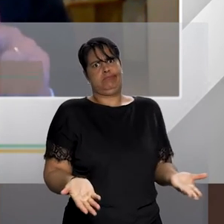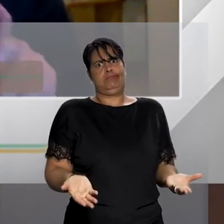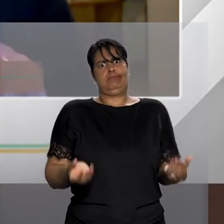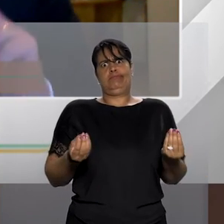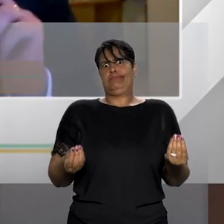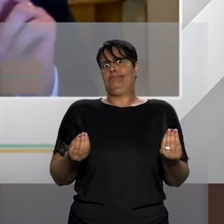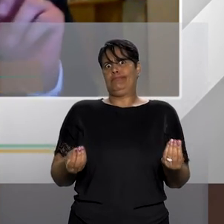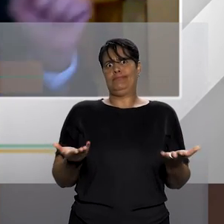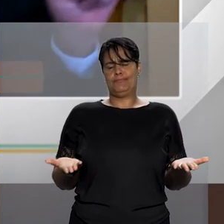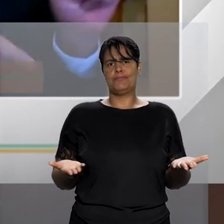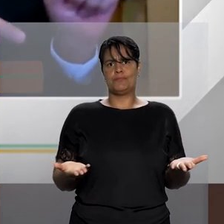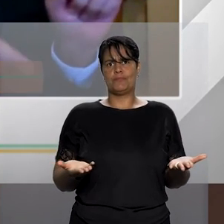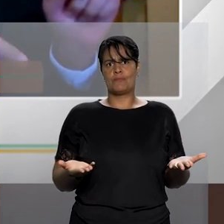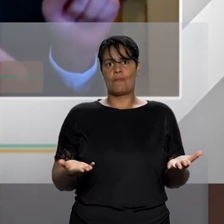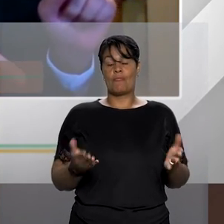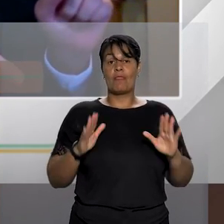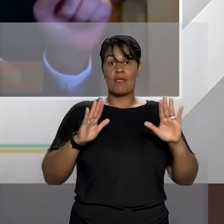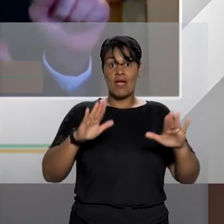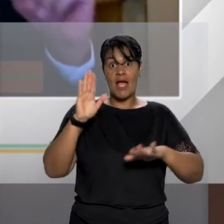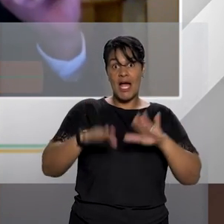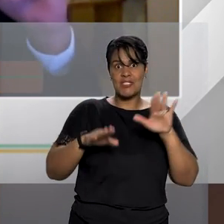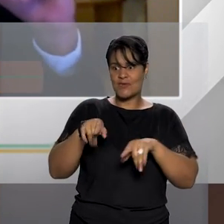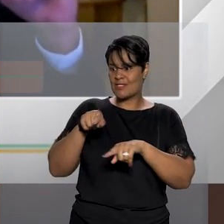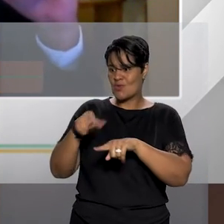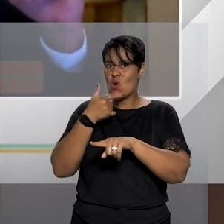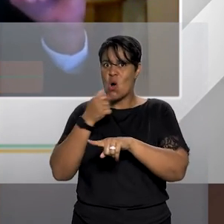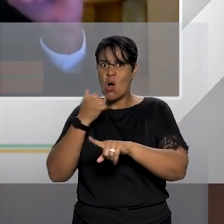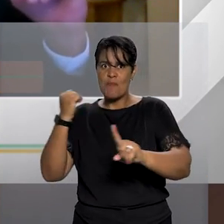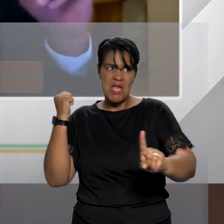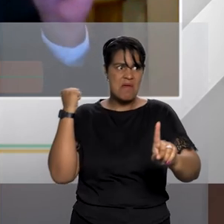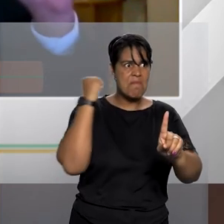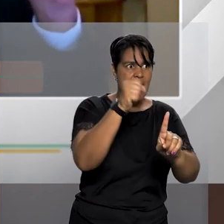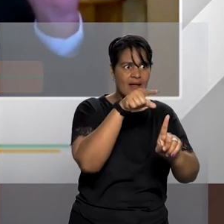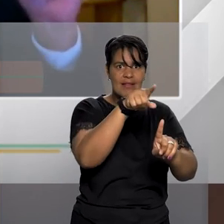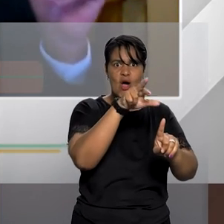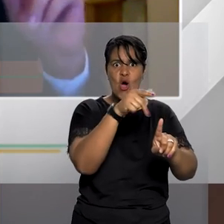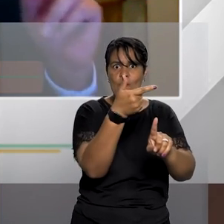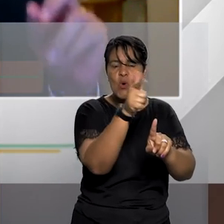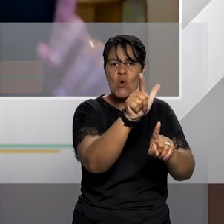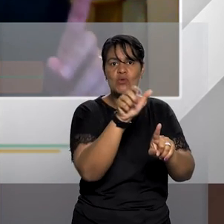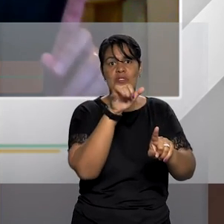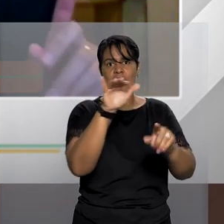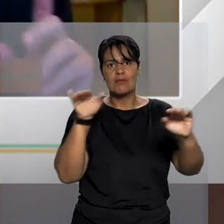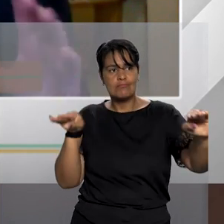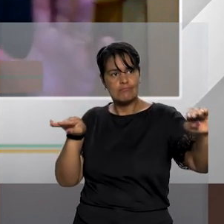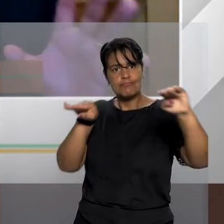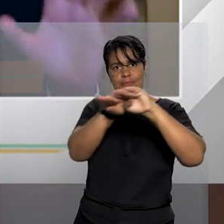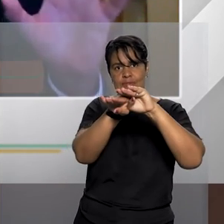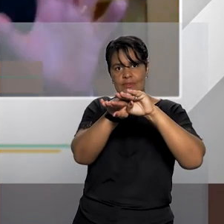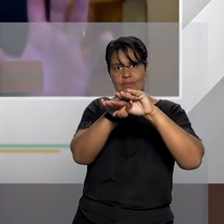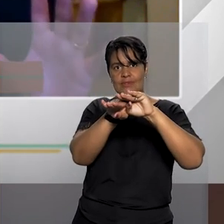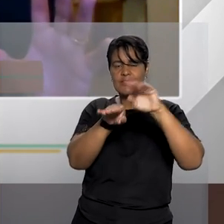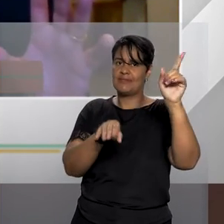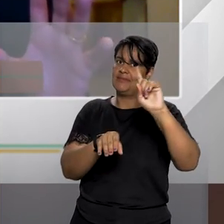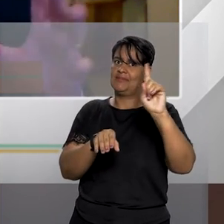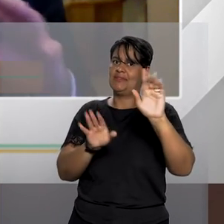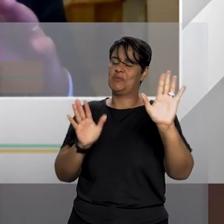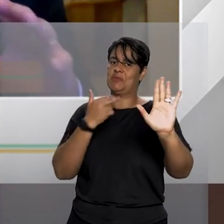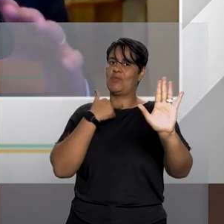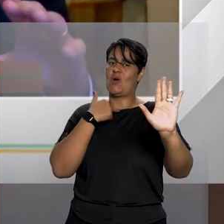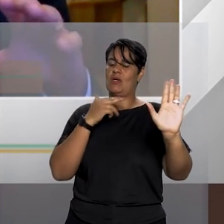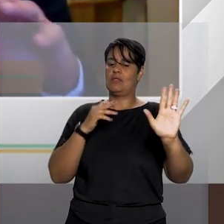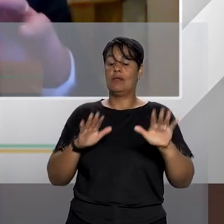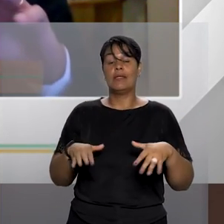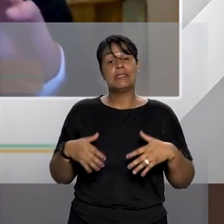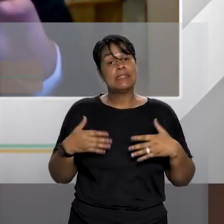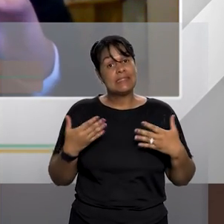a mulher e o homem mas matava o homem só se ele fosse de uma classe inferior se ele fosse da mesma classe social dele não pode matar não tem que aguardar um julgamento